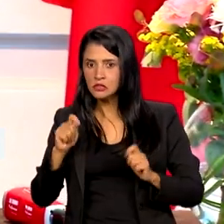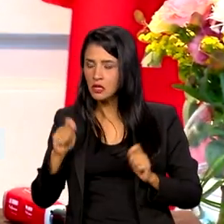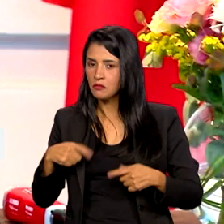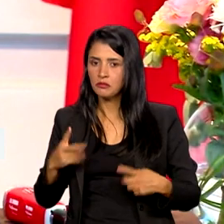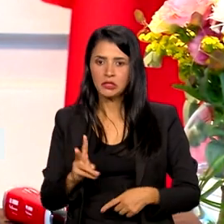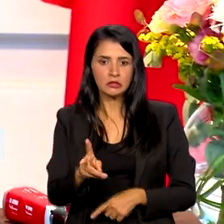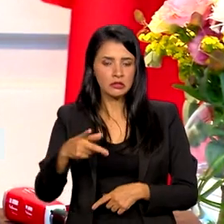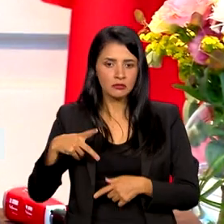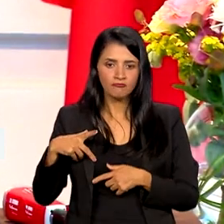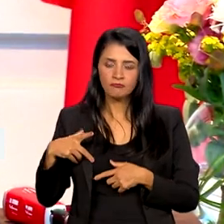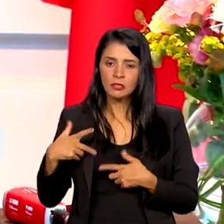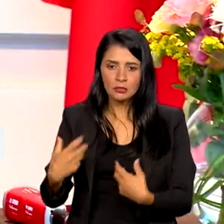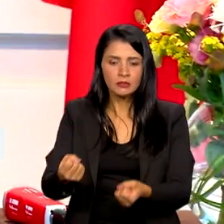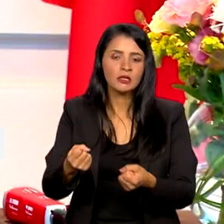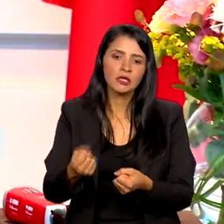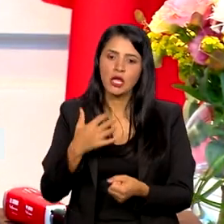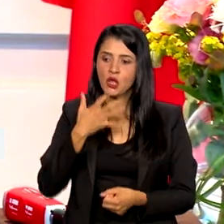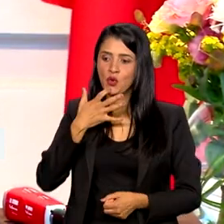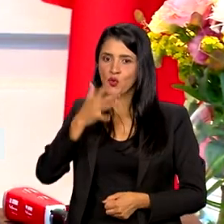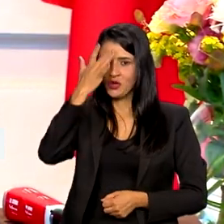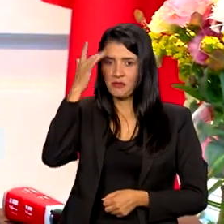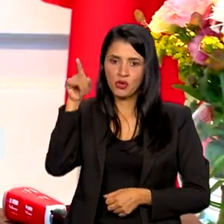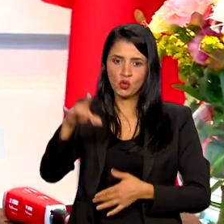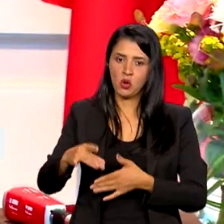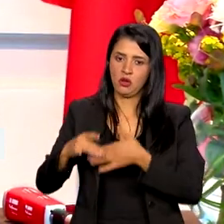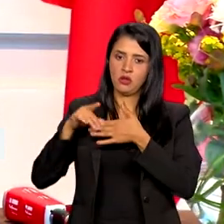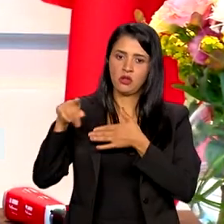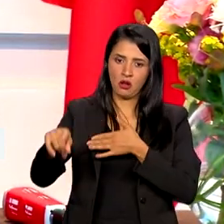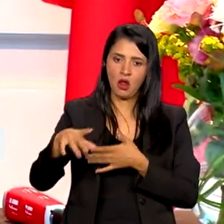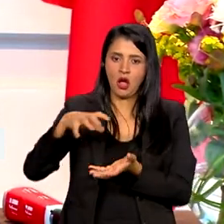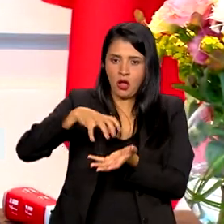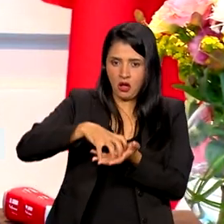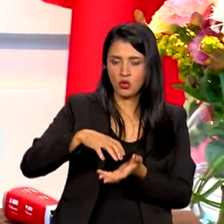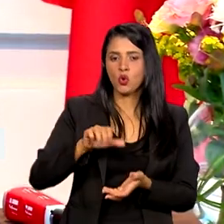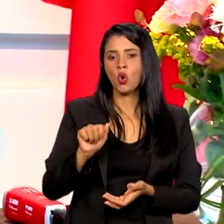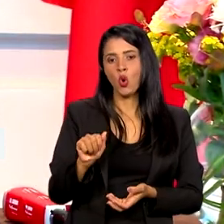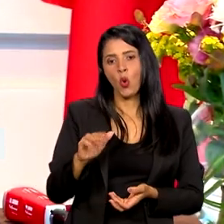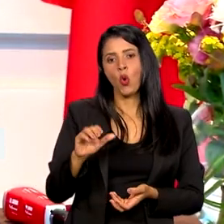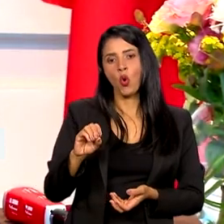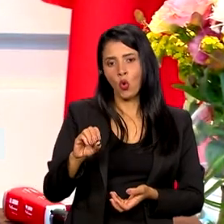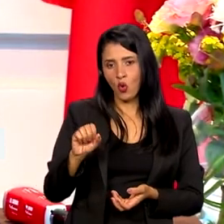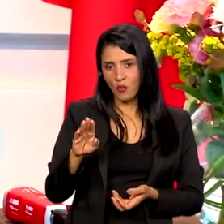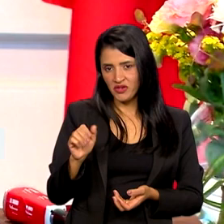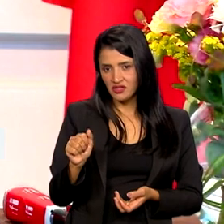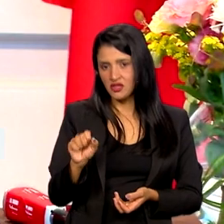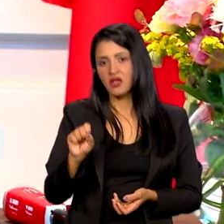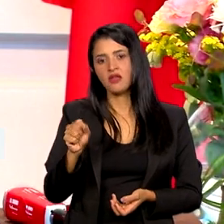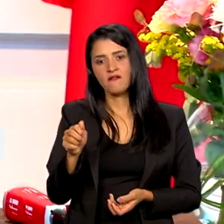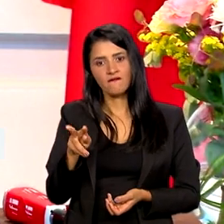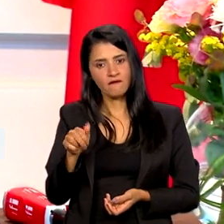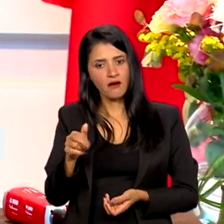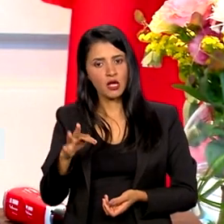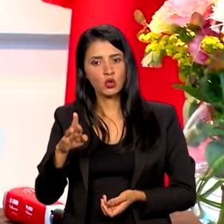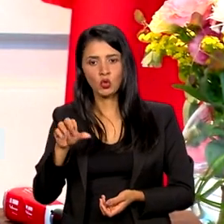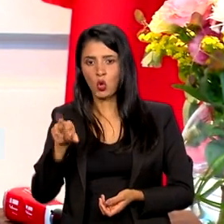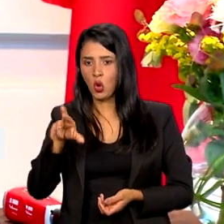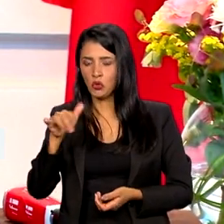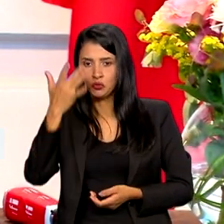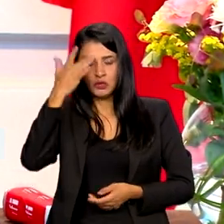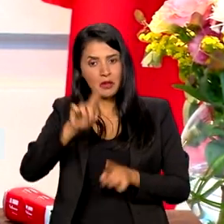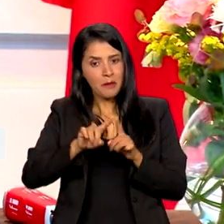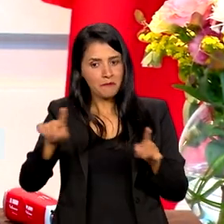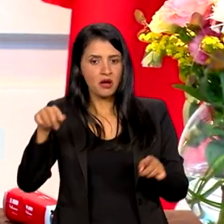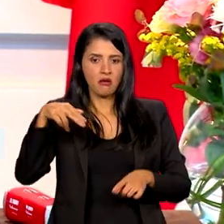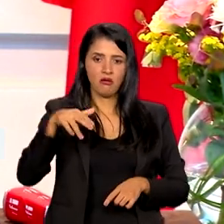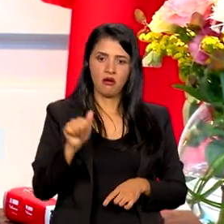eu não conheço quem está à frente do observatório, mas a gente vai estar provavelmente entrando em contato brevemente, mas o que a Ana garantiu ontem na fala